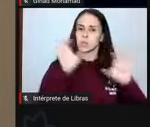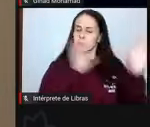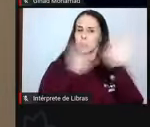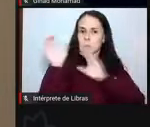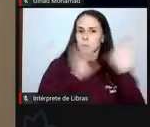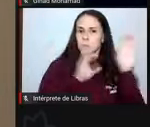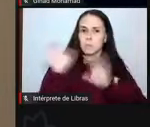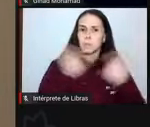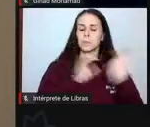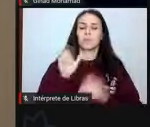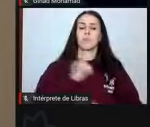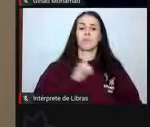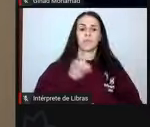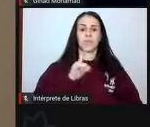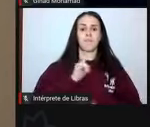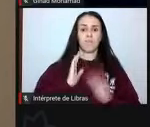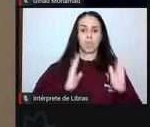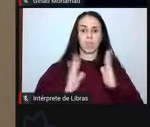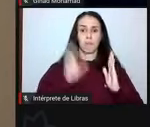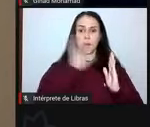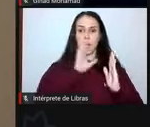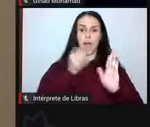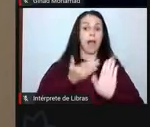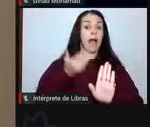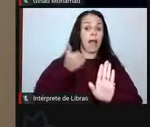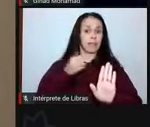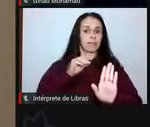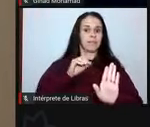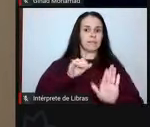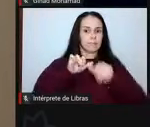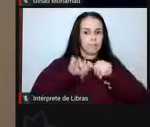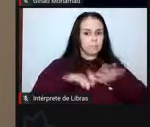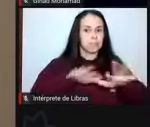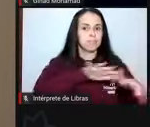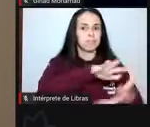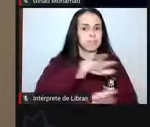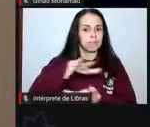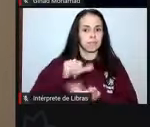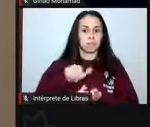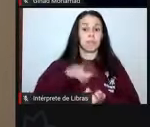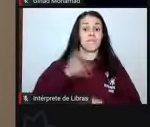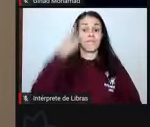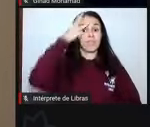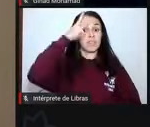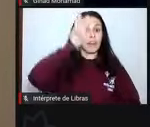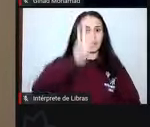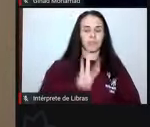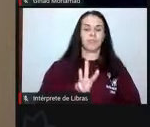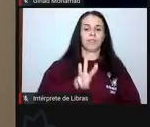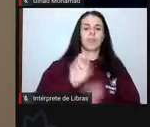pelo MEC logo no início da pandemia, foram três dias de apresentação de propostas